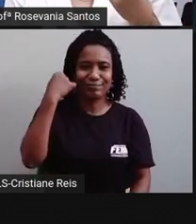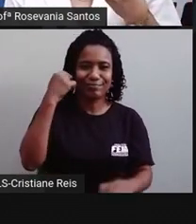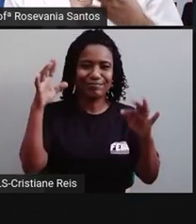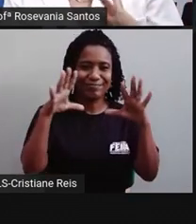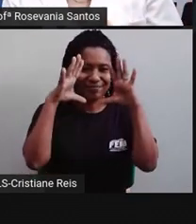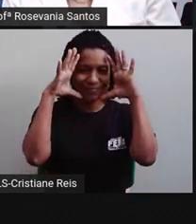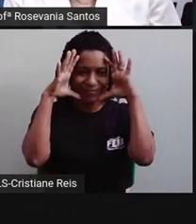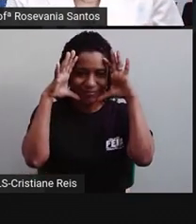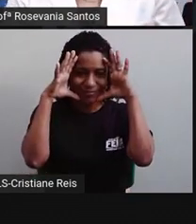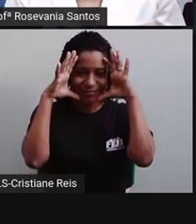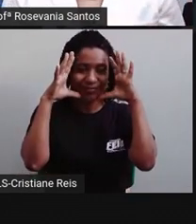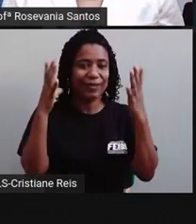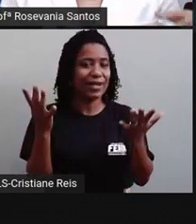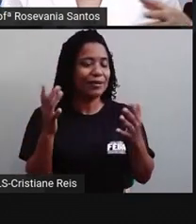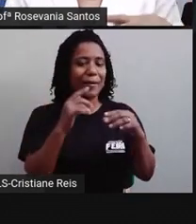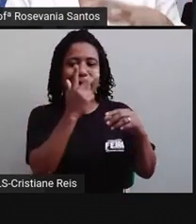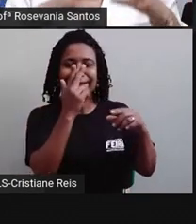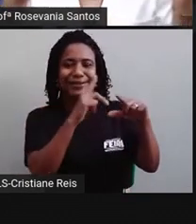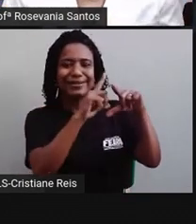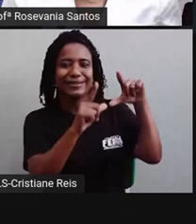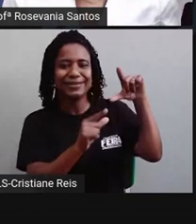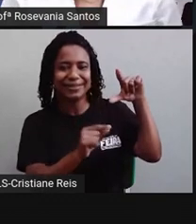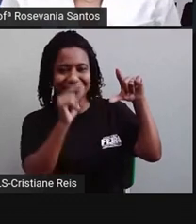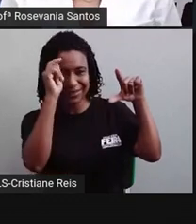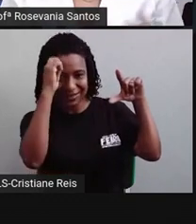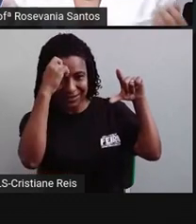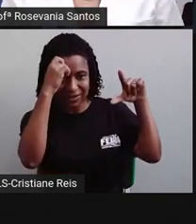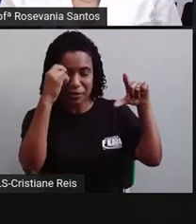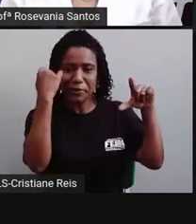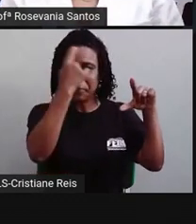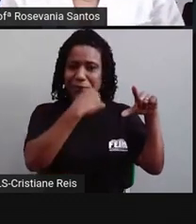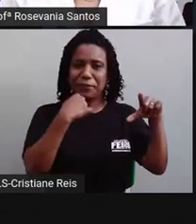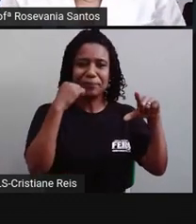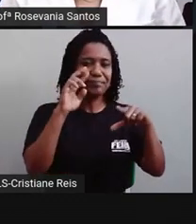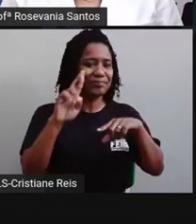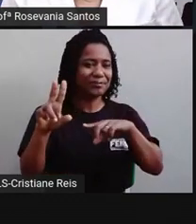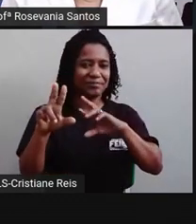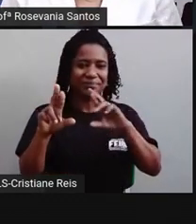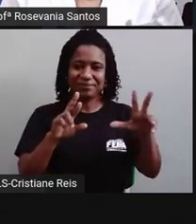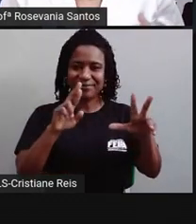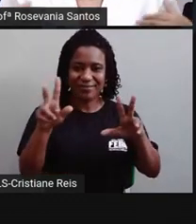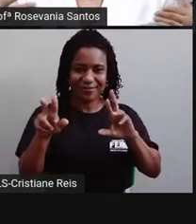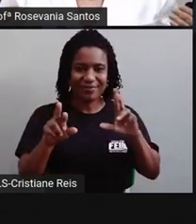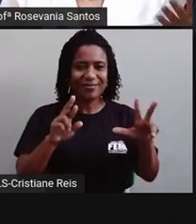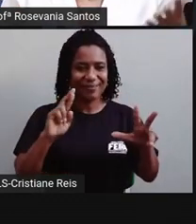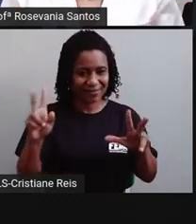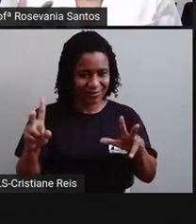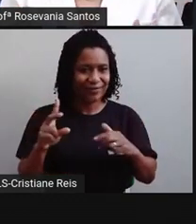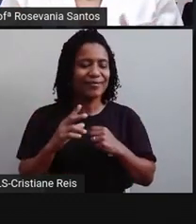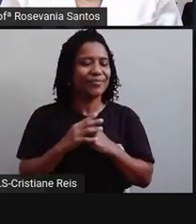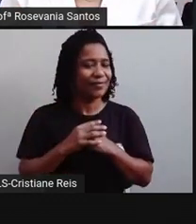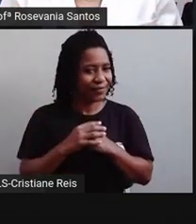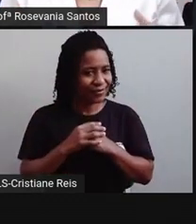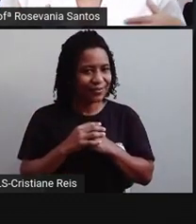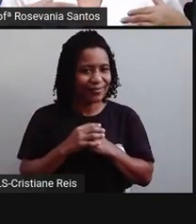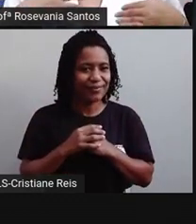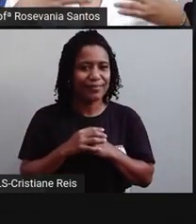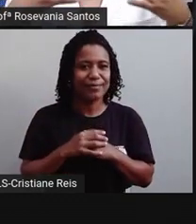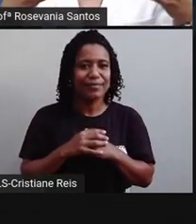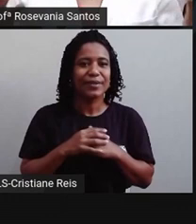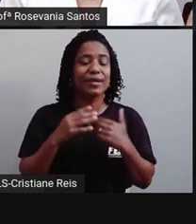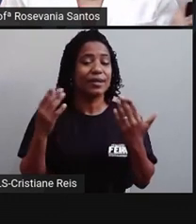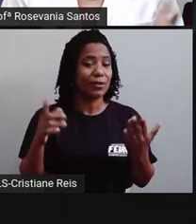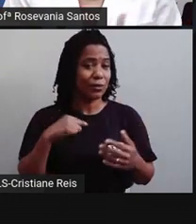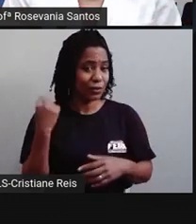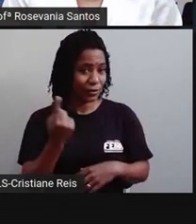carinha do povo africano. E essas carinhas todas misturadas, nós também temos. Então, é essa, né, a ideia. Então,